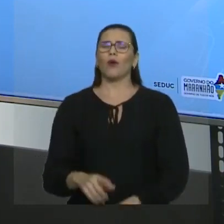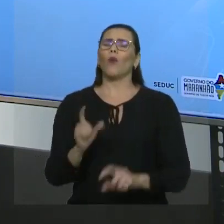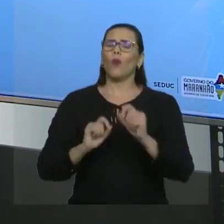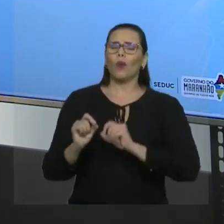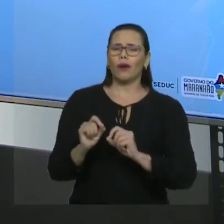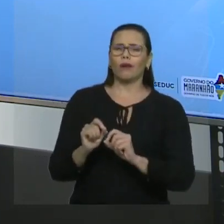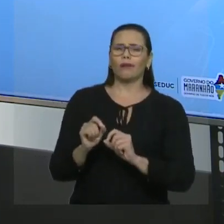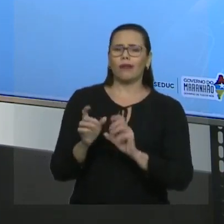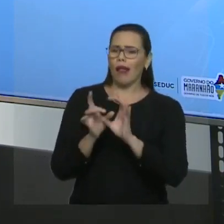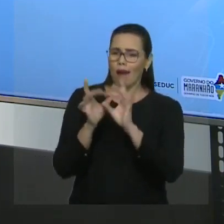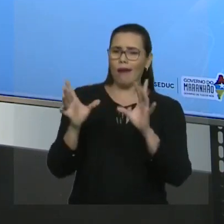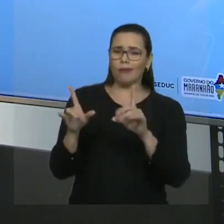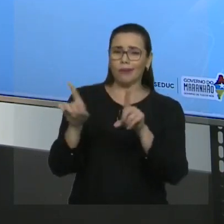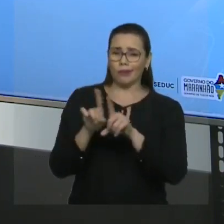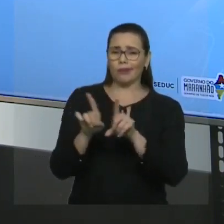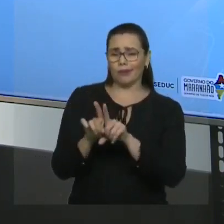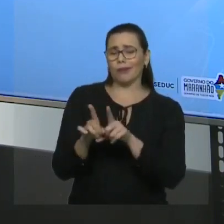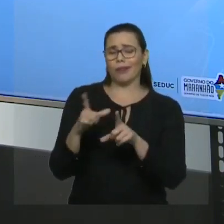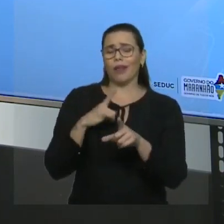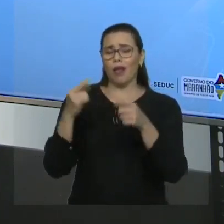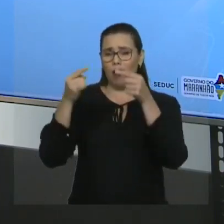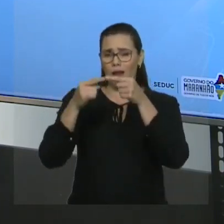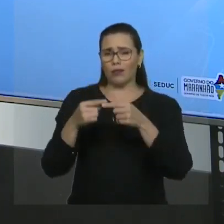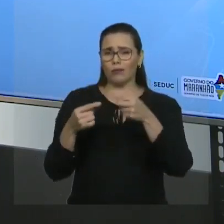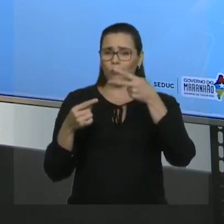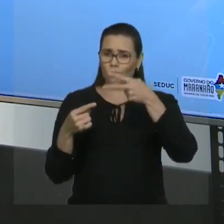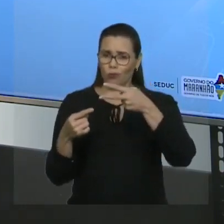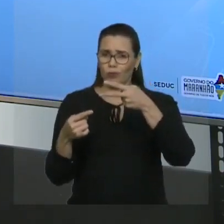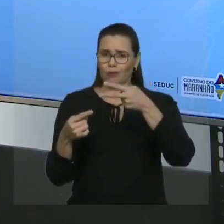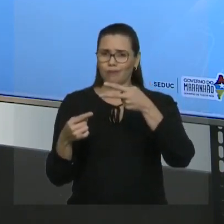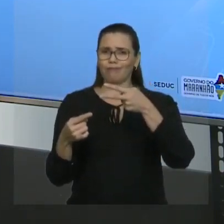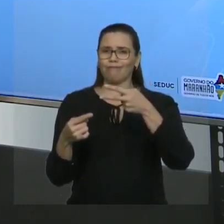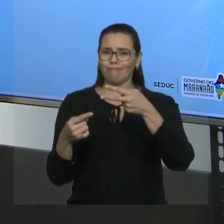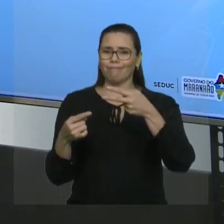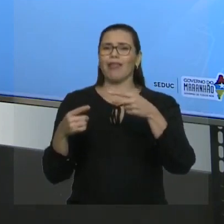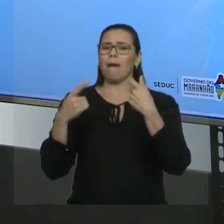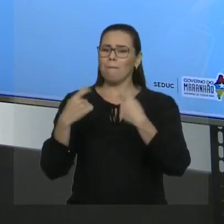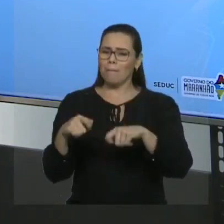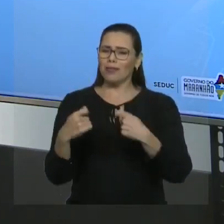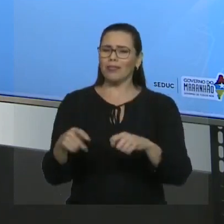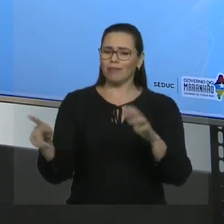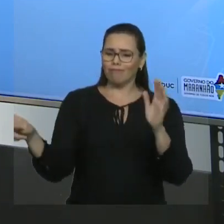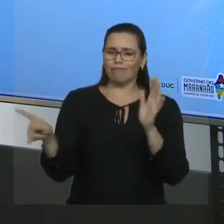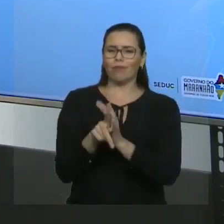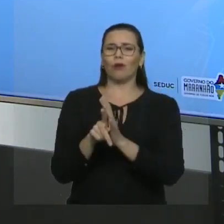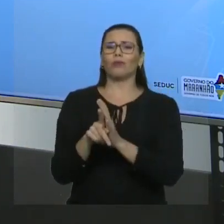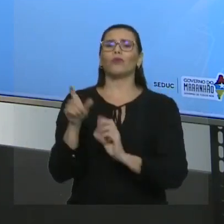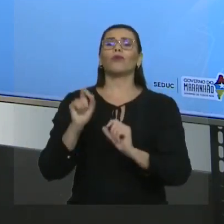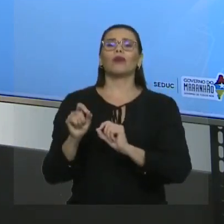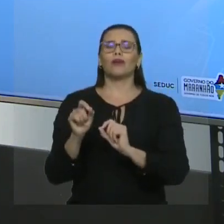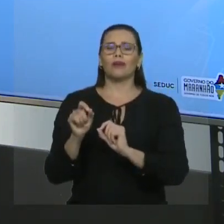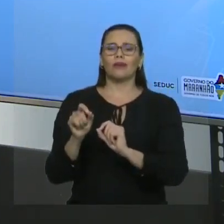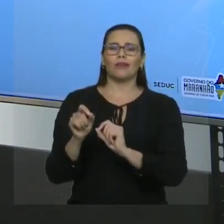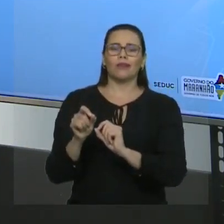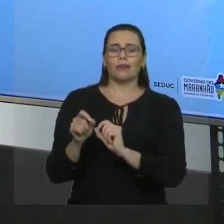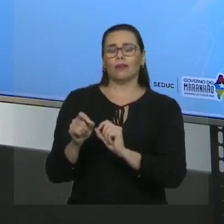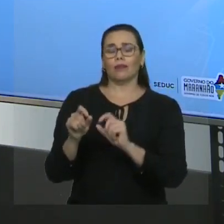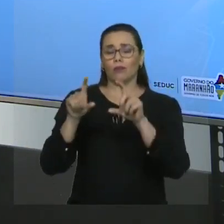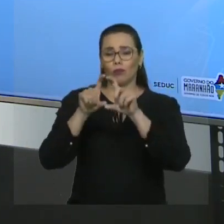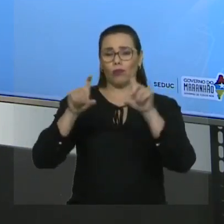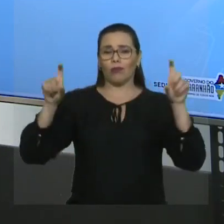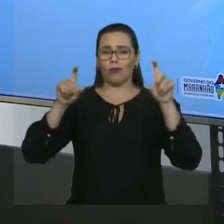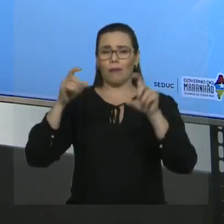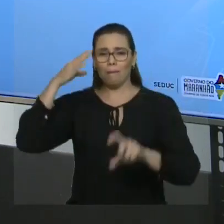dupla, consequentemente, tem que estar na cadeia principal. Então, vamos reformular nosso conceito. Quem é a cadeia principal para